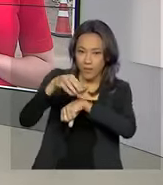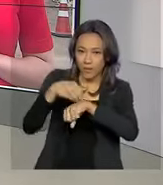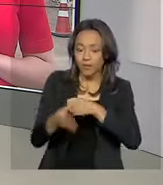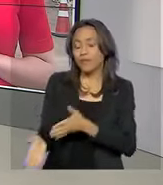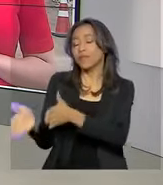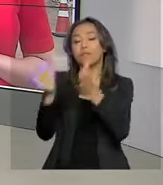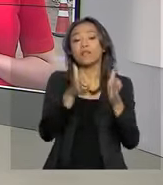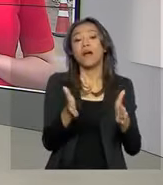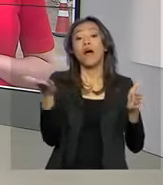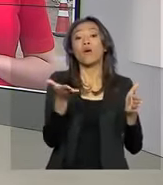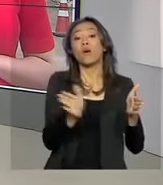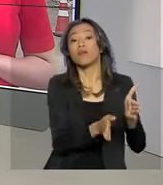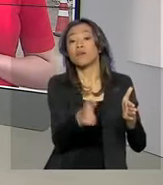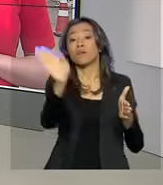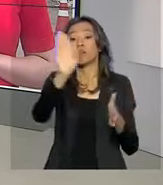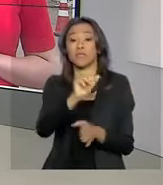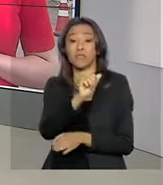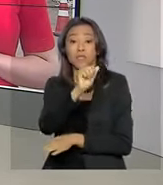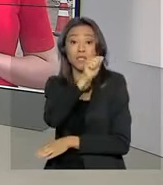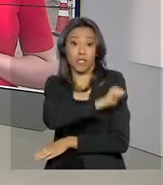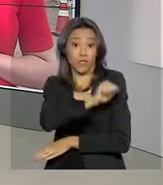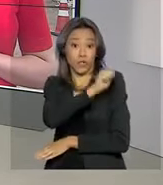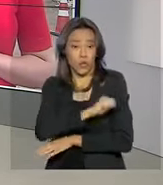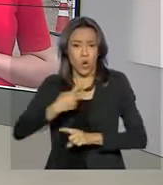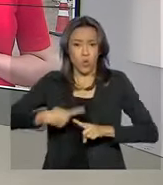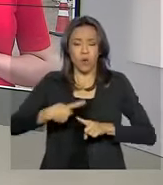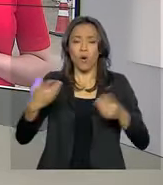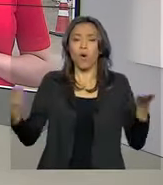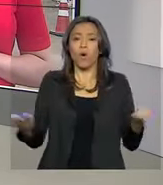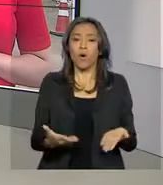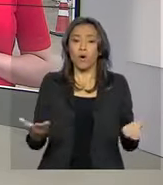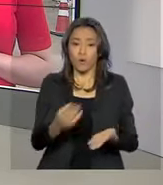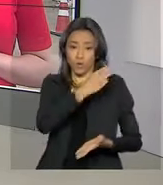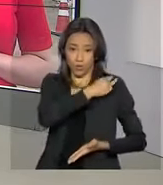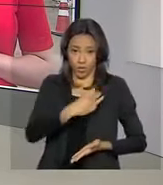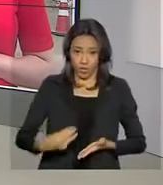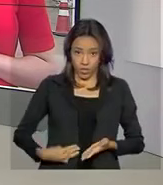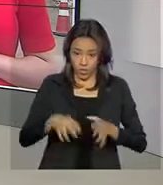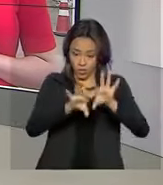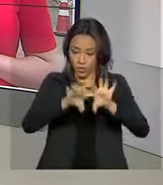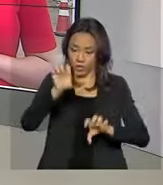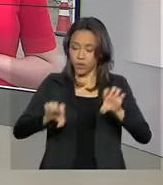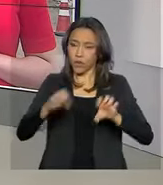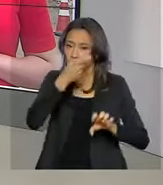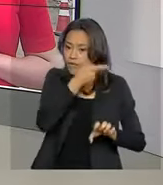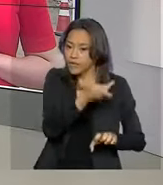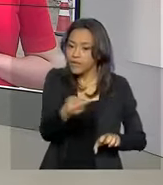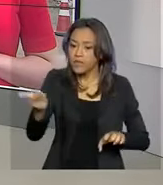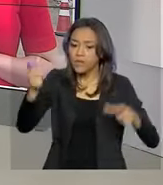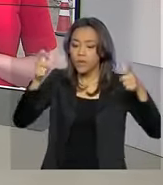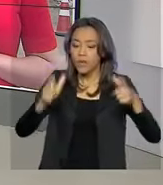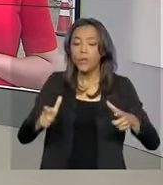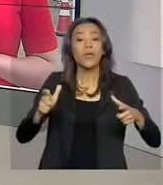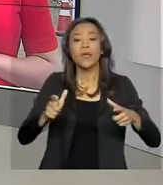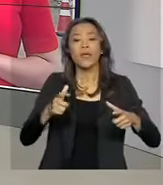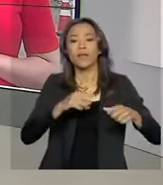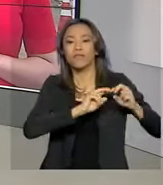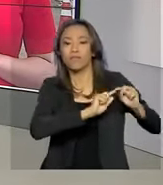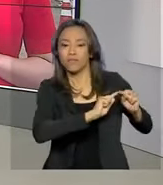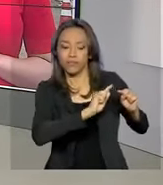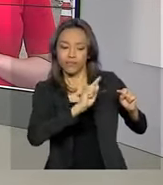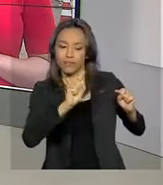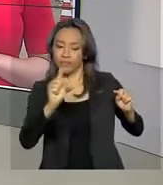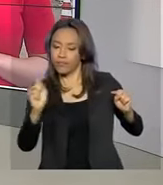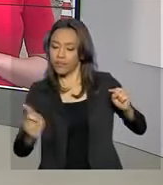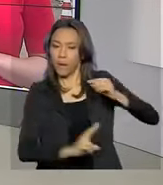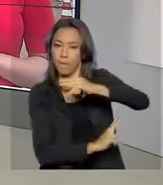Vamos agora então ao Rio de Janeiro, porque hoje o ministro da Infraestrutura, Tarcísio de Freitas, visita o canteiro de obras da alça de ligação da